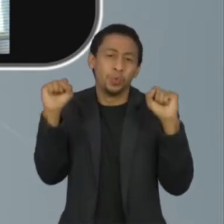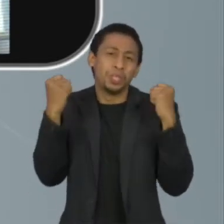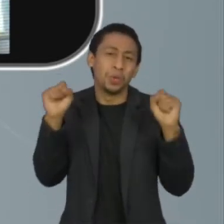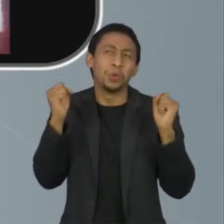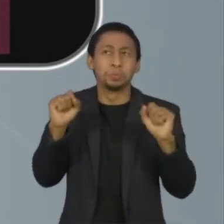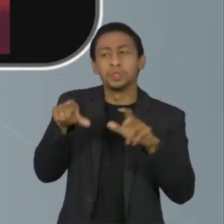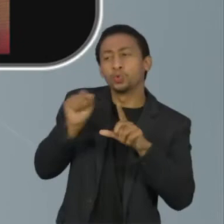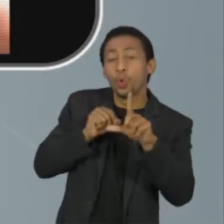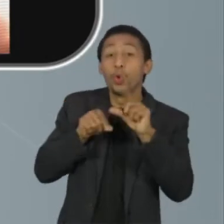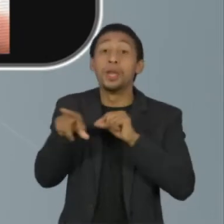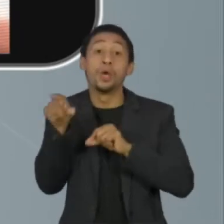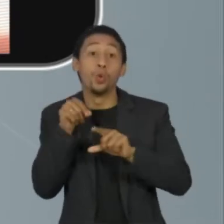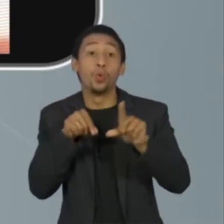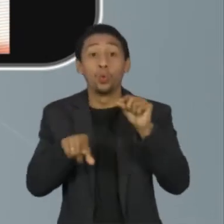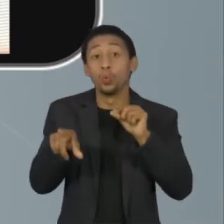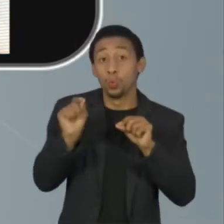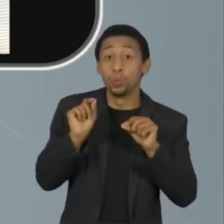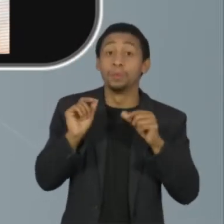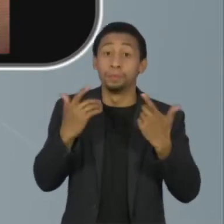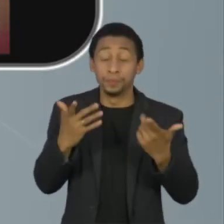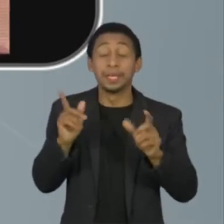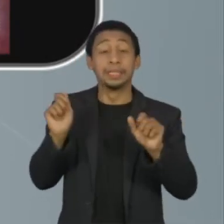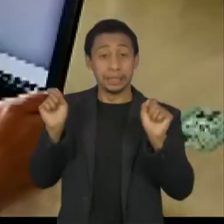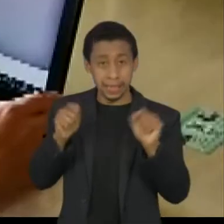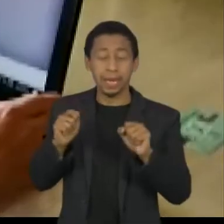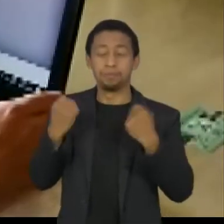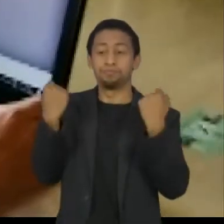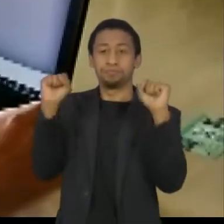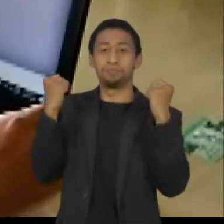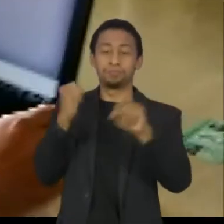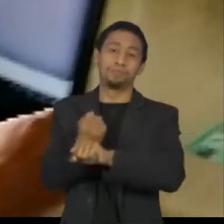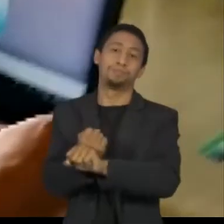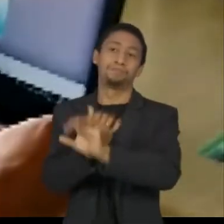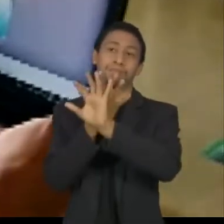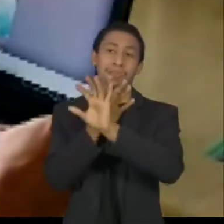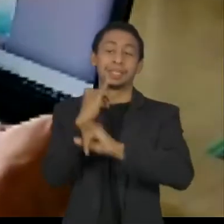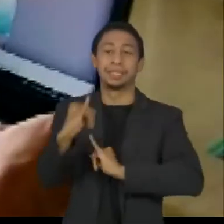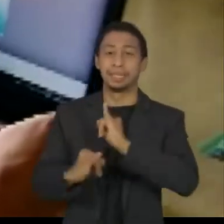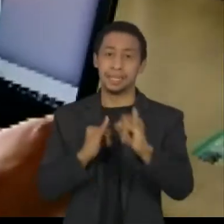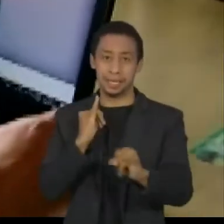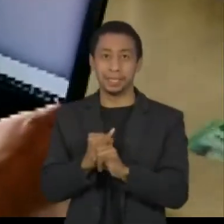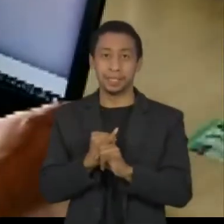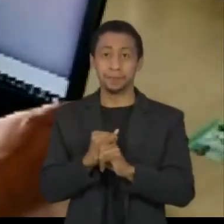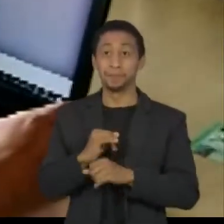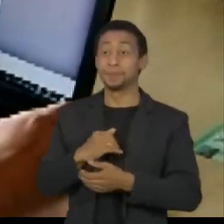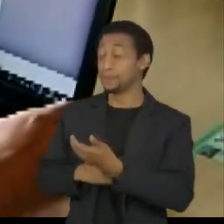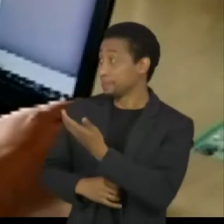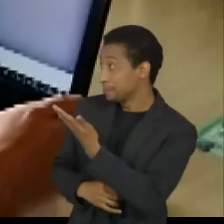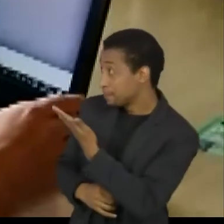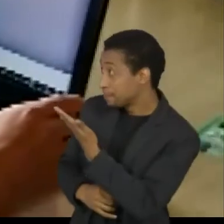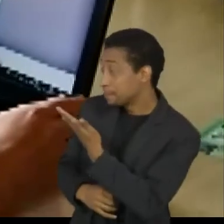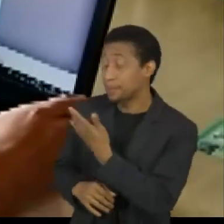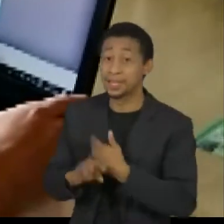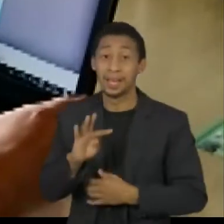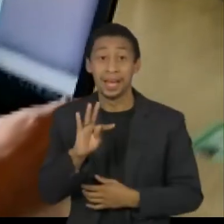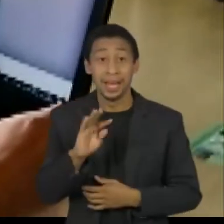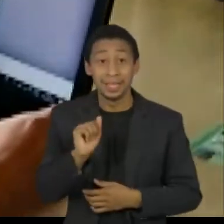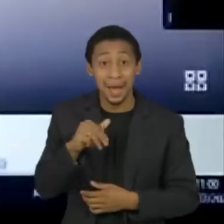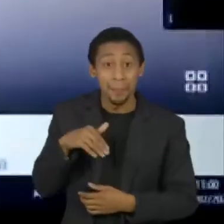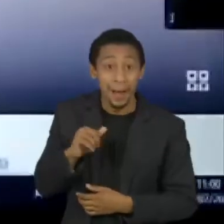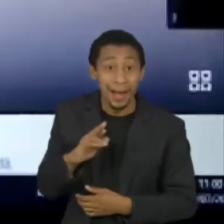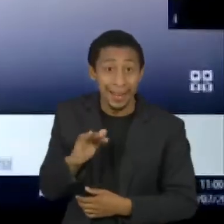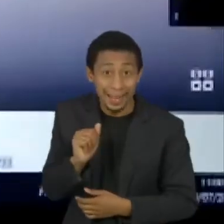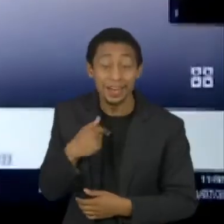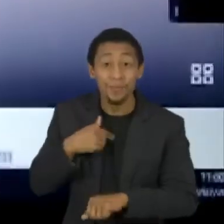de treinamento feitos por via internet. Dona Tamara passou a fazer exercícios com a ajuda da internet.